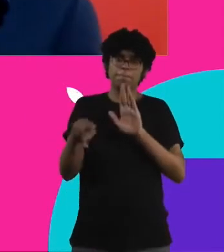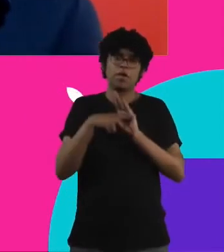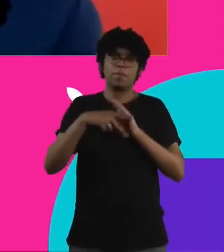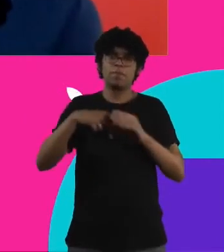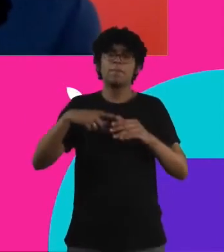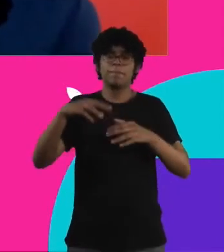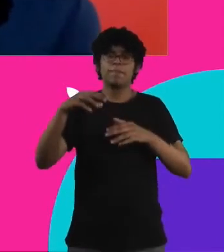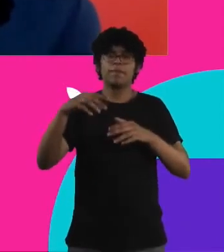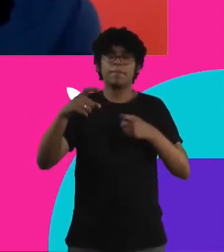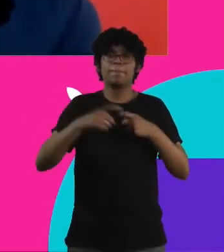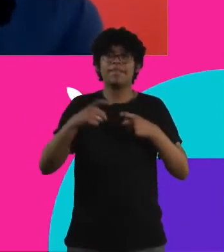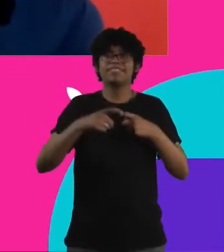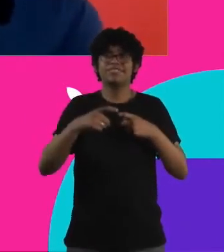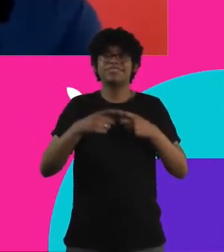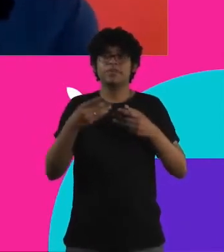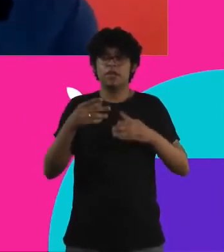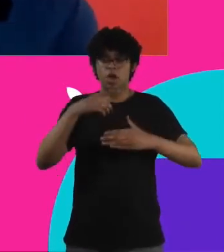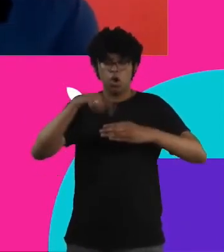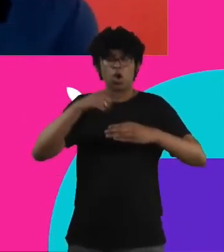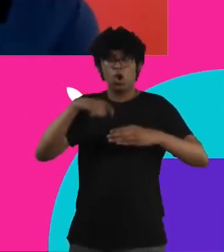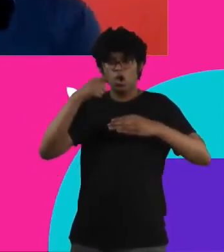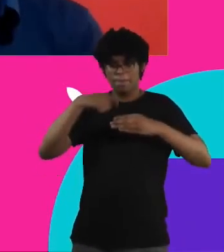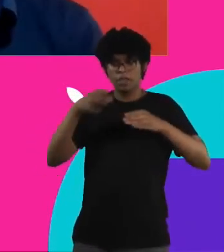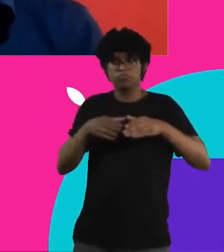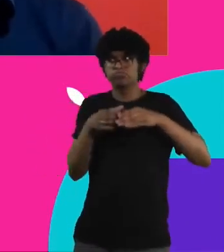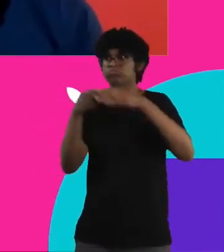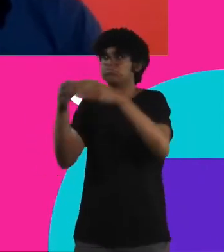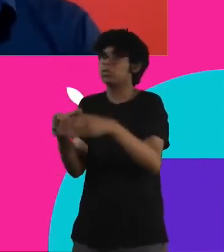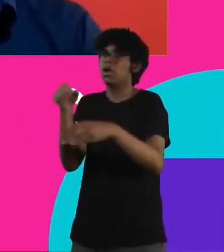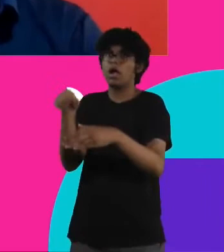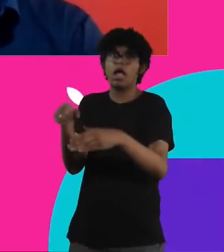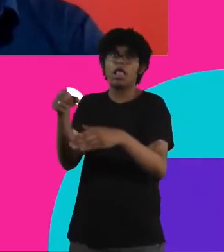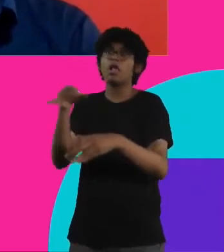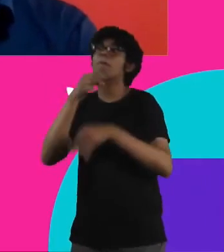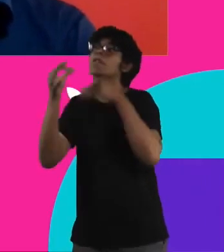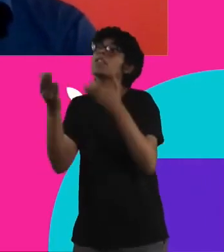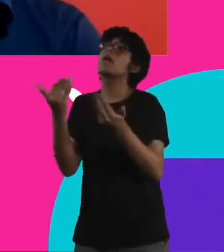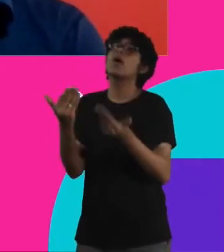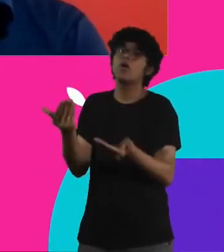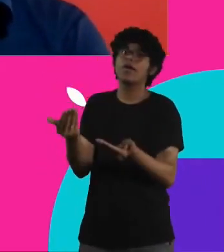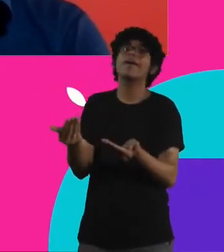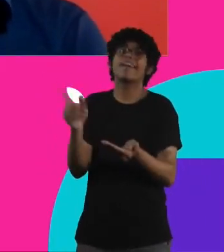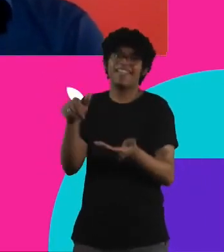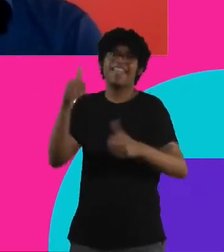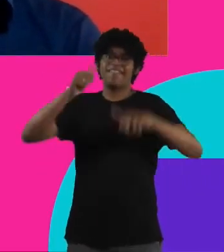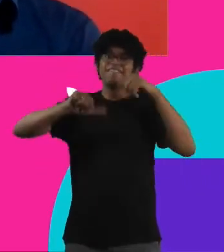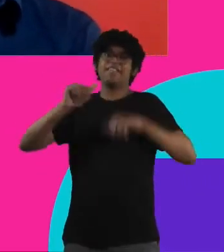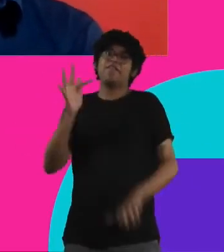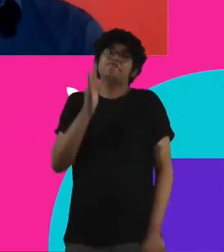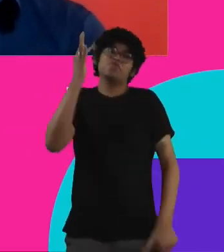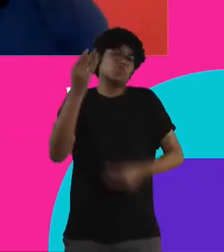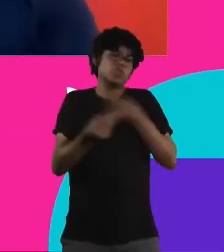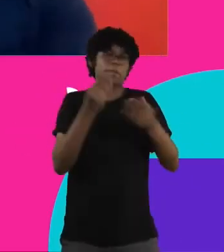quentinha da gastromotiva para ver como que no futuro a gente pode melhorar a qualidade desse alimento, dessa transformação. Mas